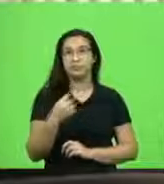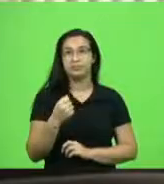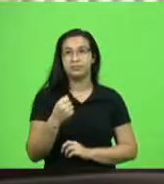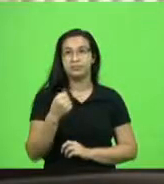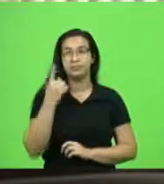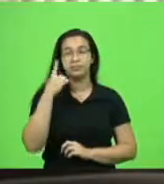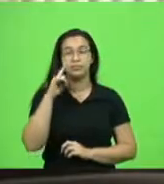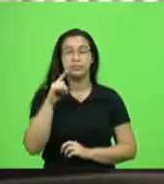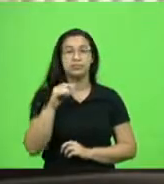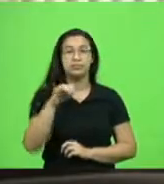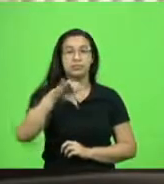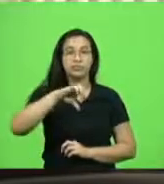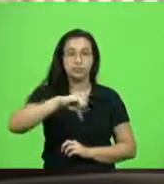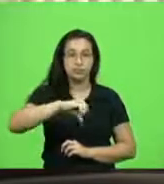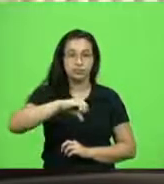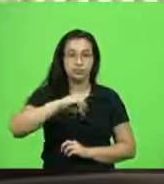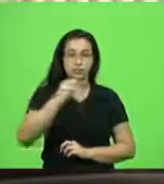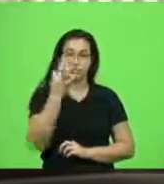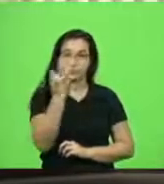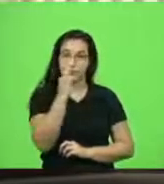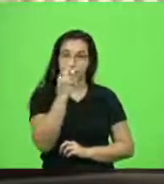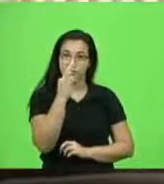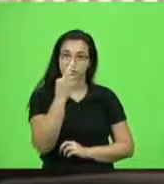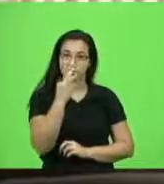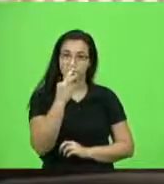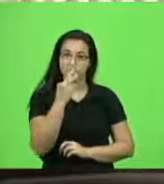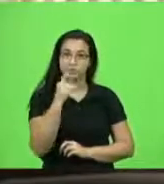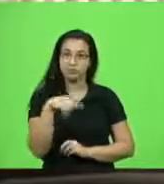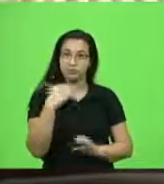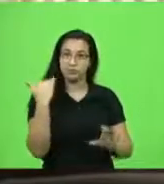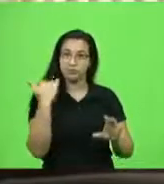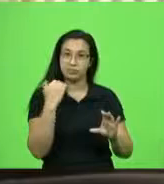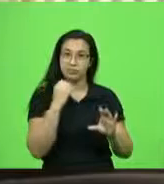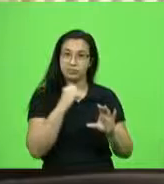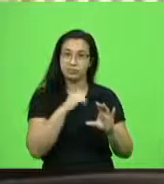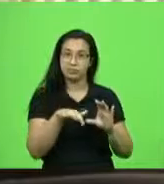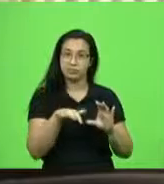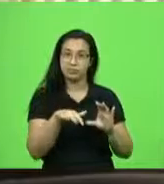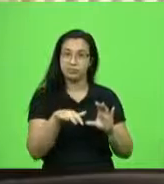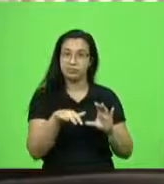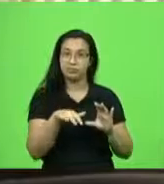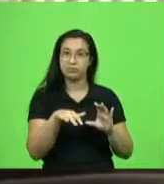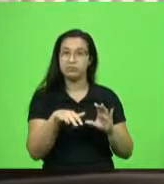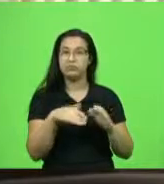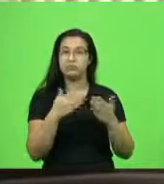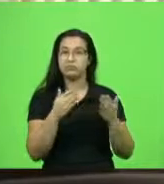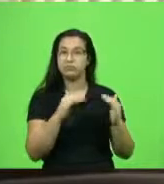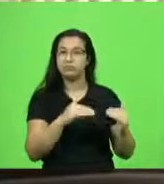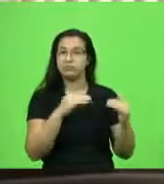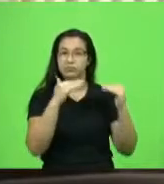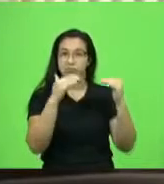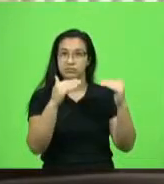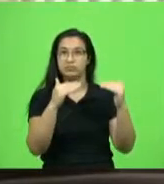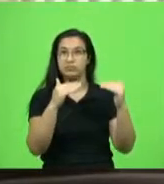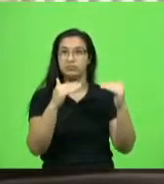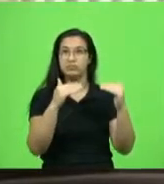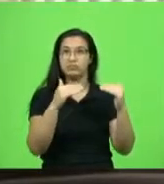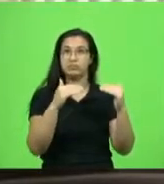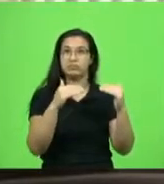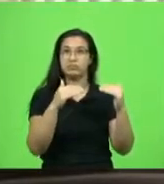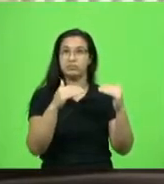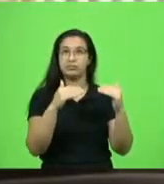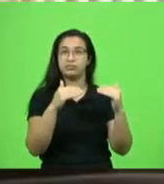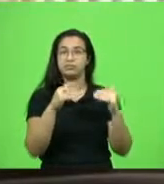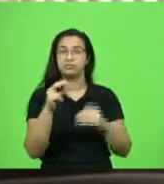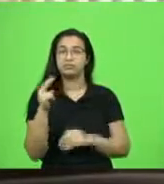9 de fevereiro, que foi encaminhado ao superintendente de saúde, superintendência